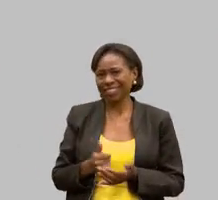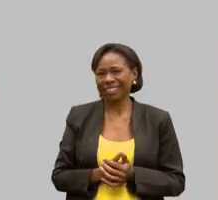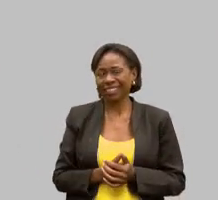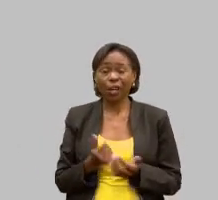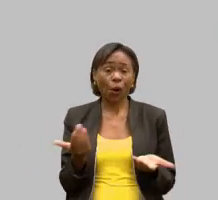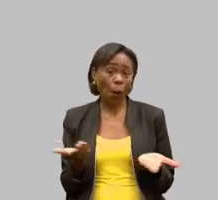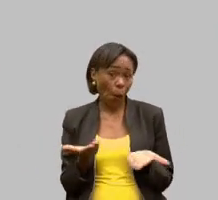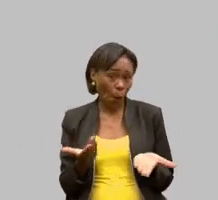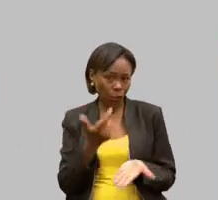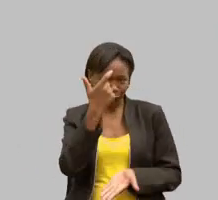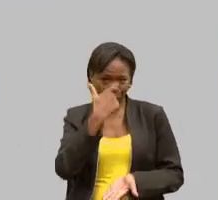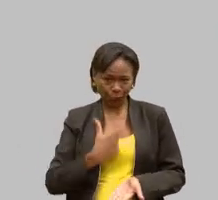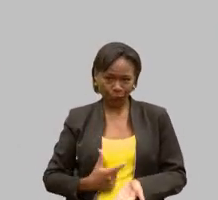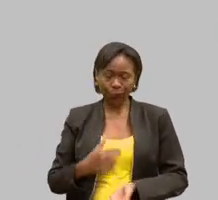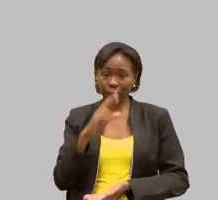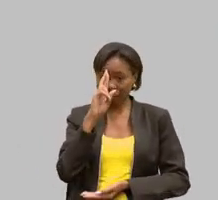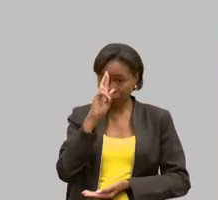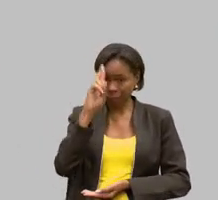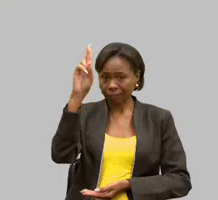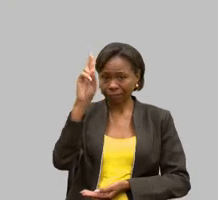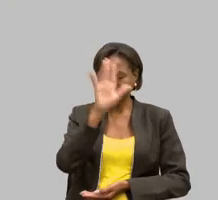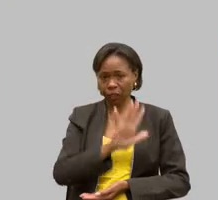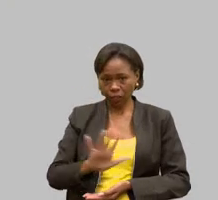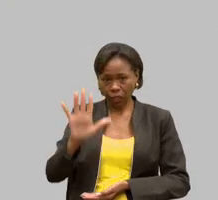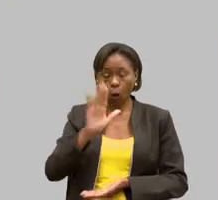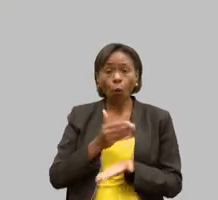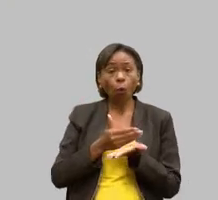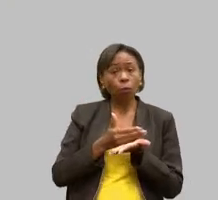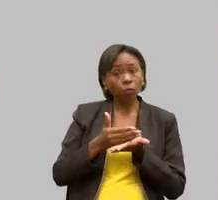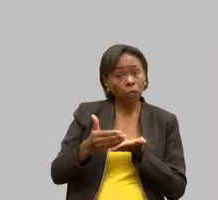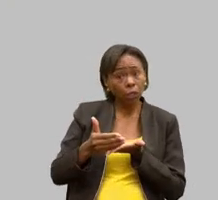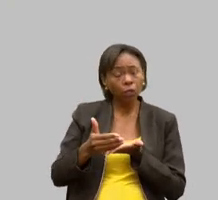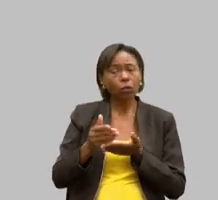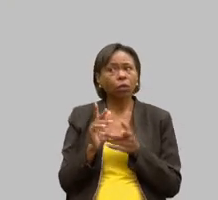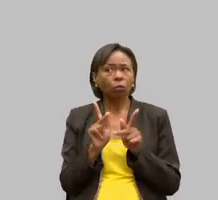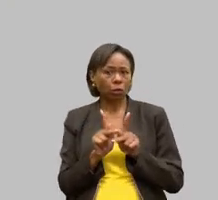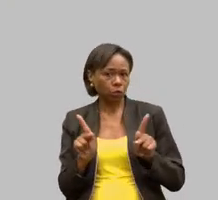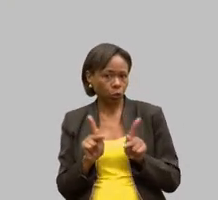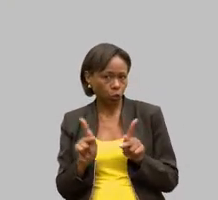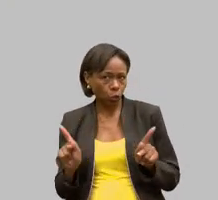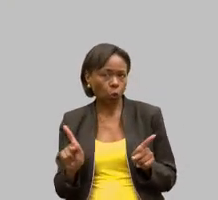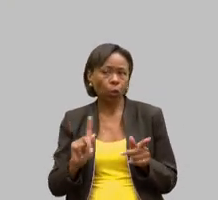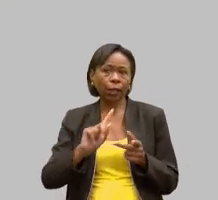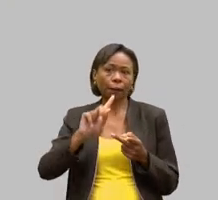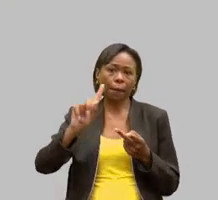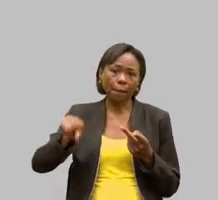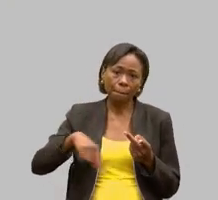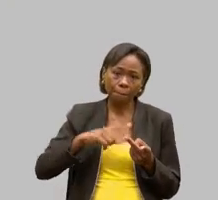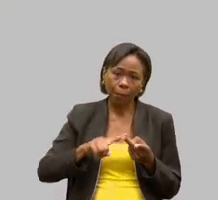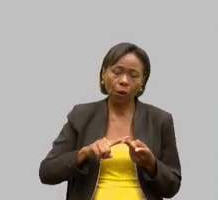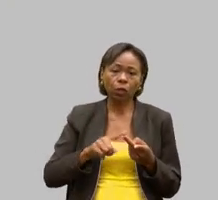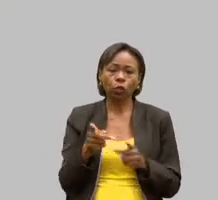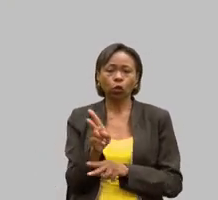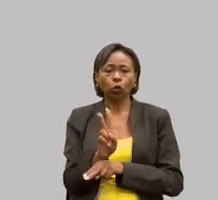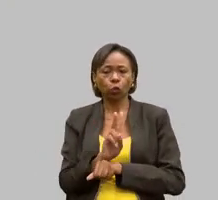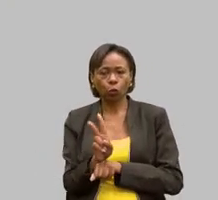-geral entrei como professora passei por supervisora